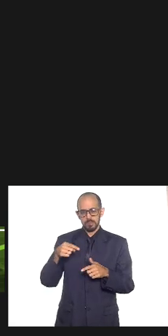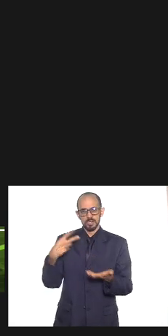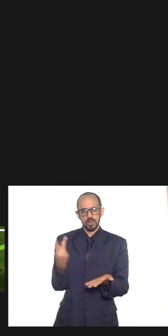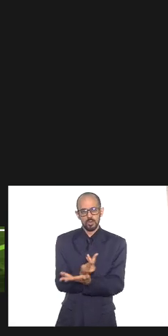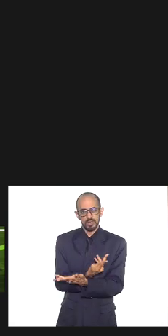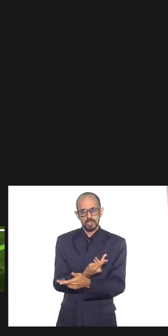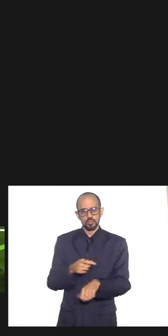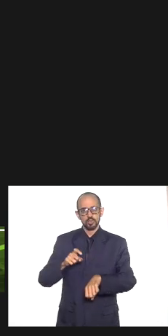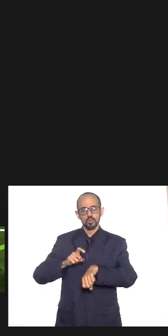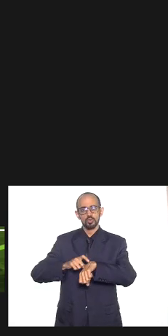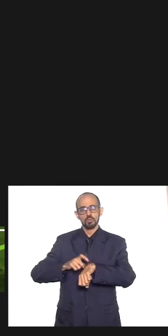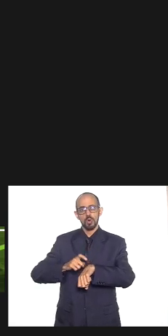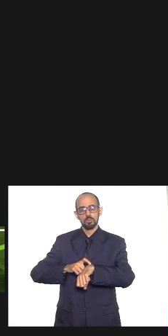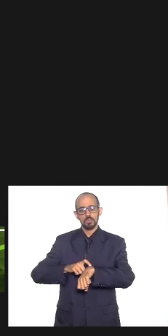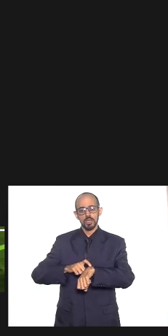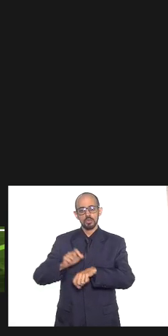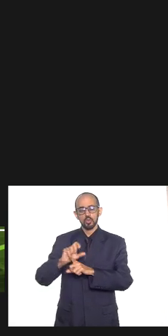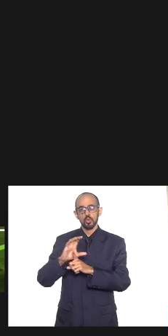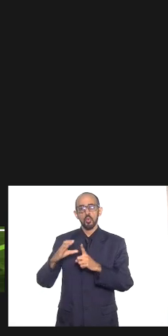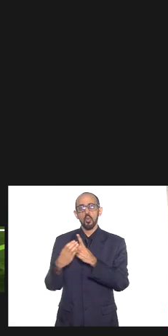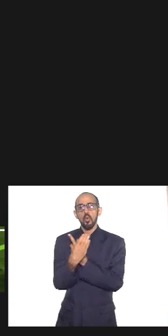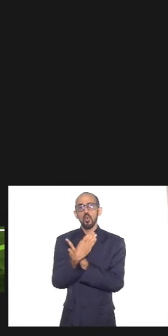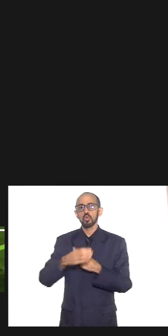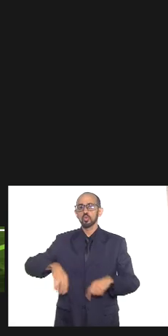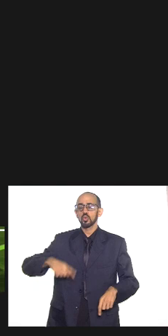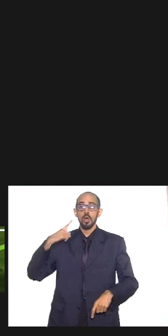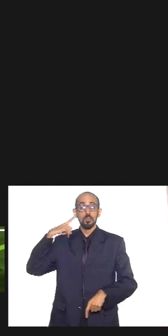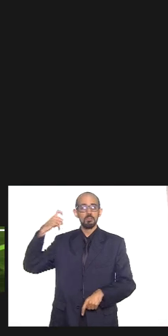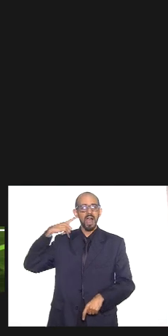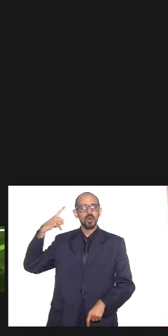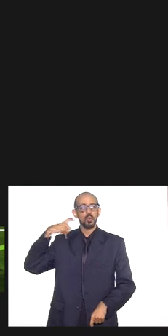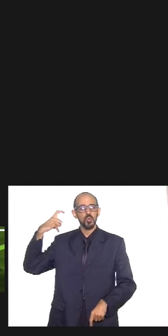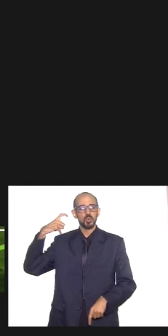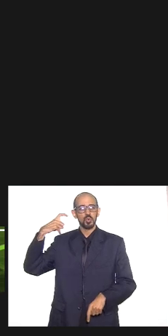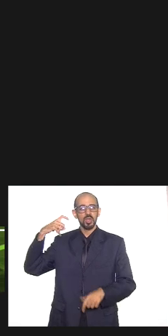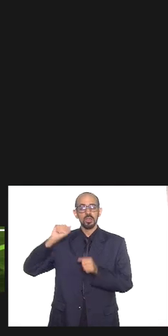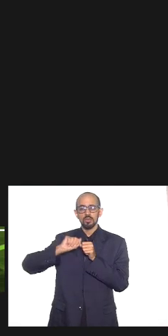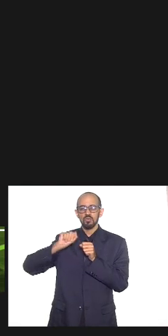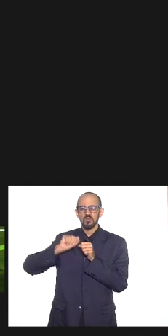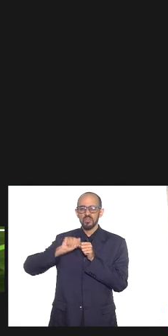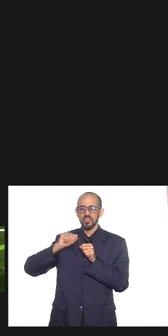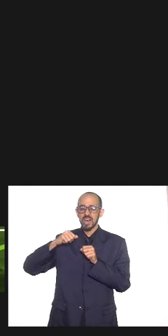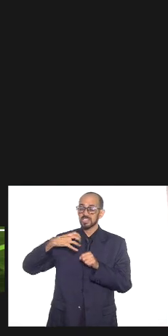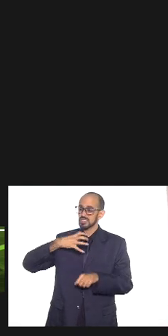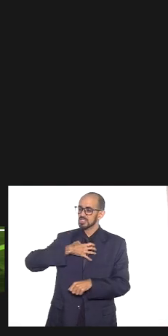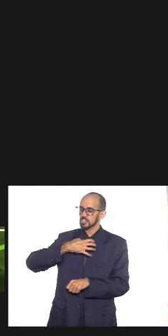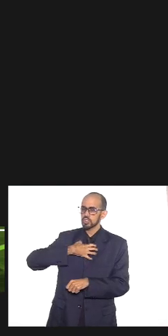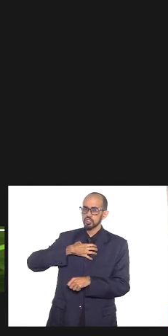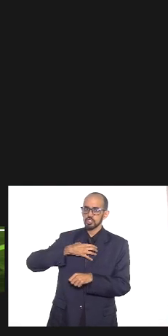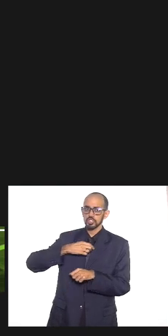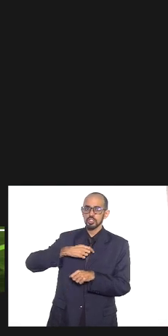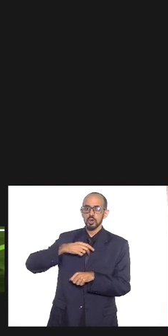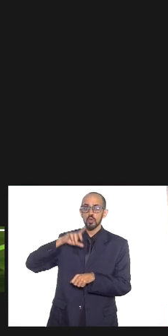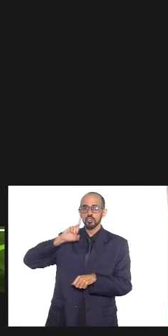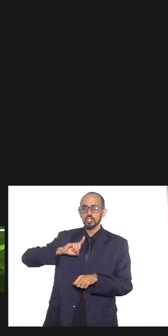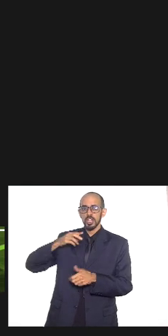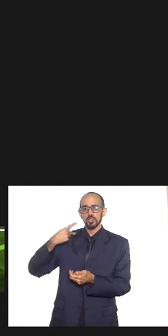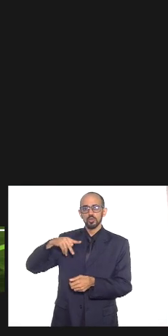muito no momento do culto com o barulho que o culto fazia as pessoas se sentiam no direito de agredir